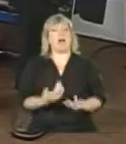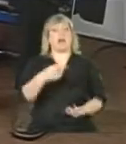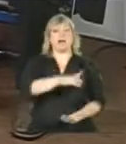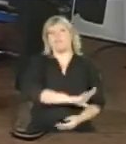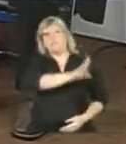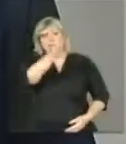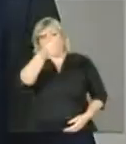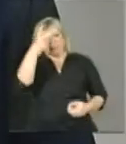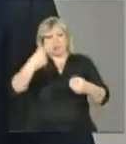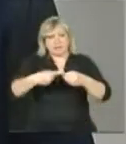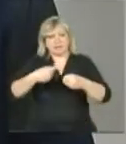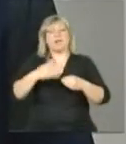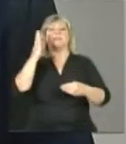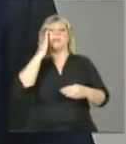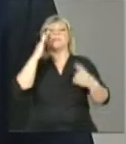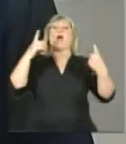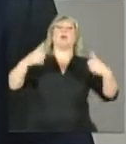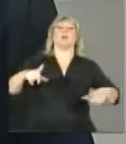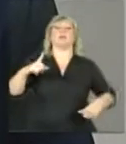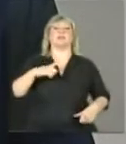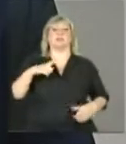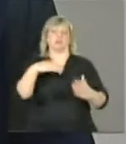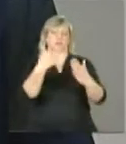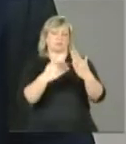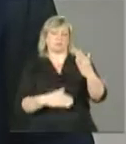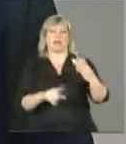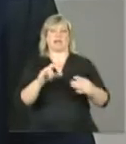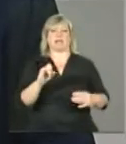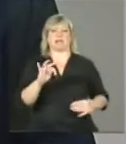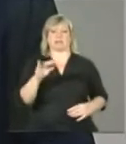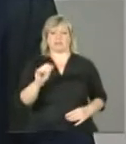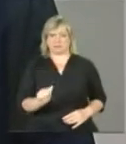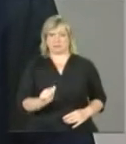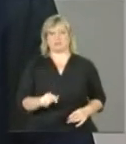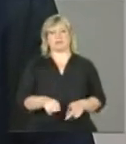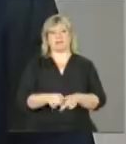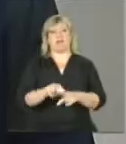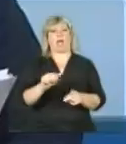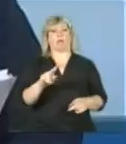o gestor colocou as listas do público da revisão e da auditoria do TCU.